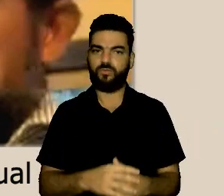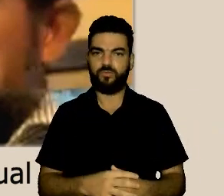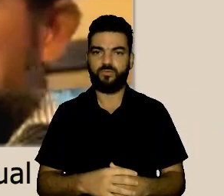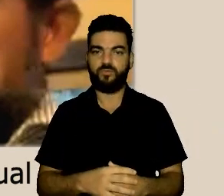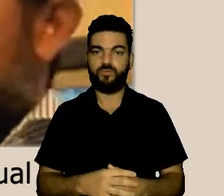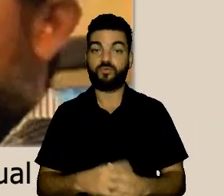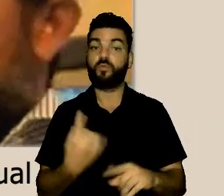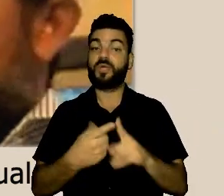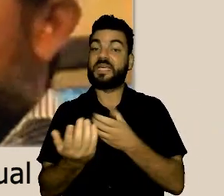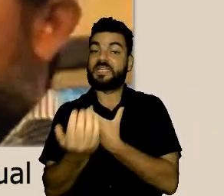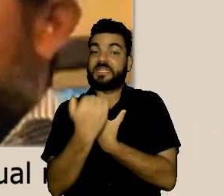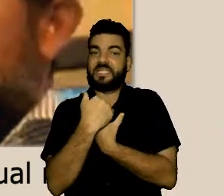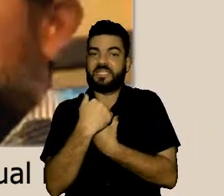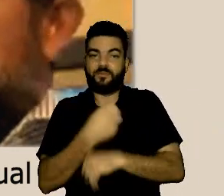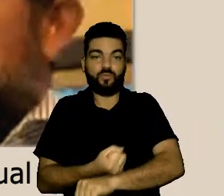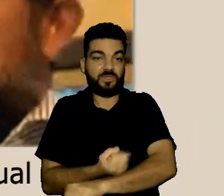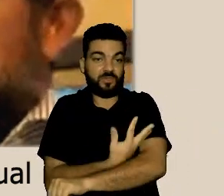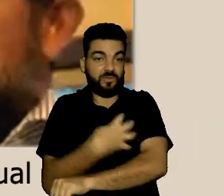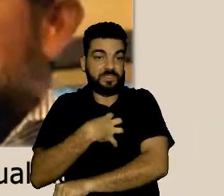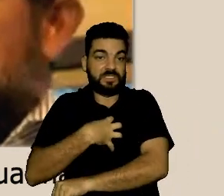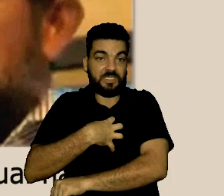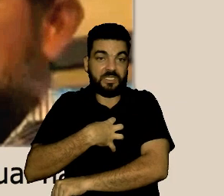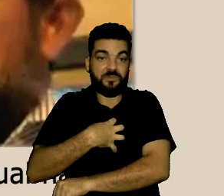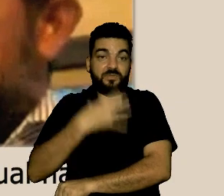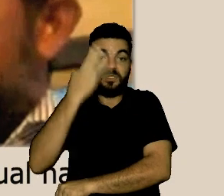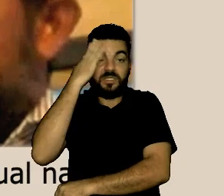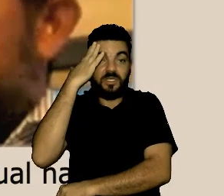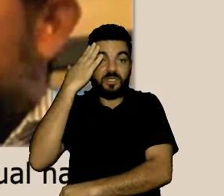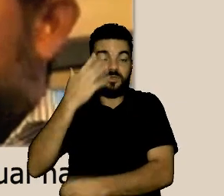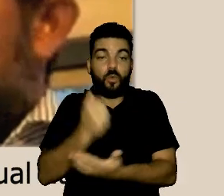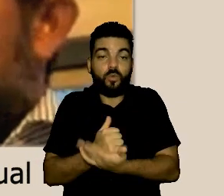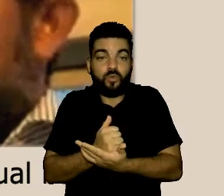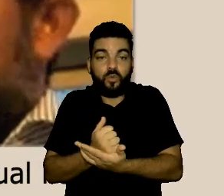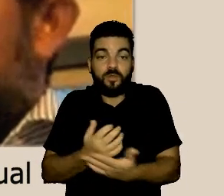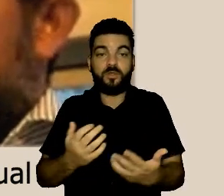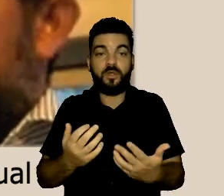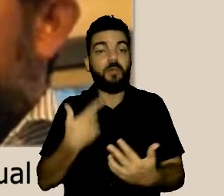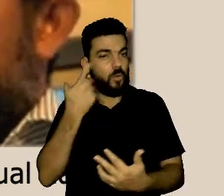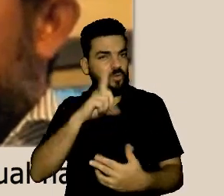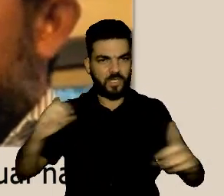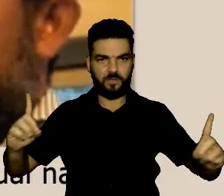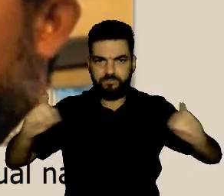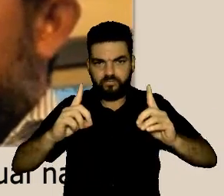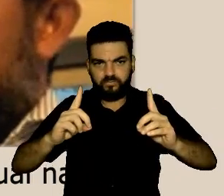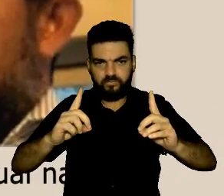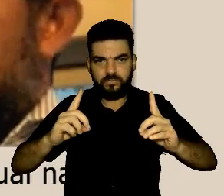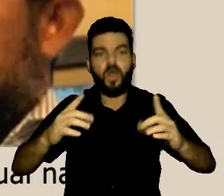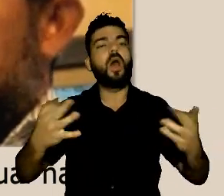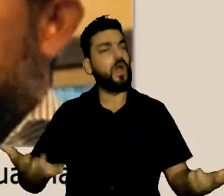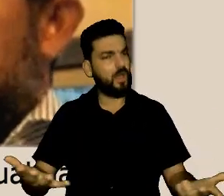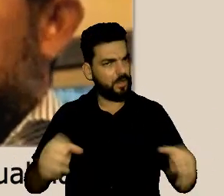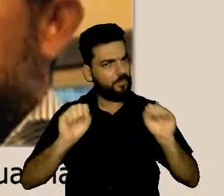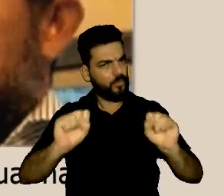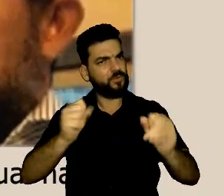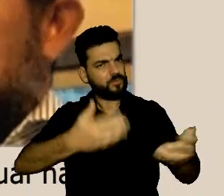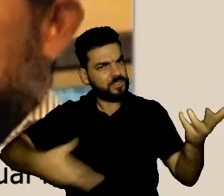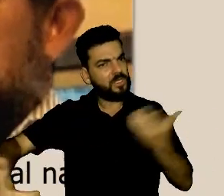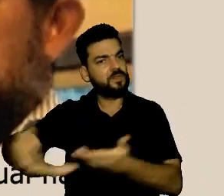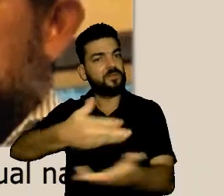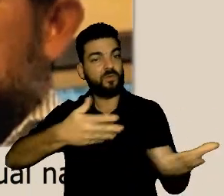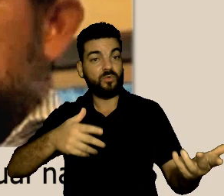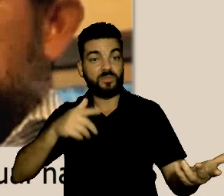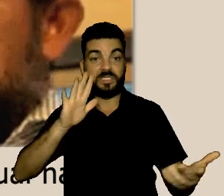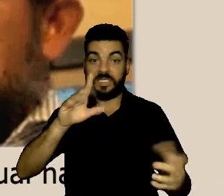estiver pronta preparada com o seu emocional e íntegro no sentido de